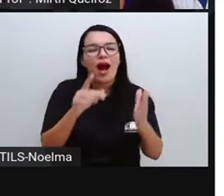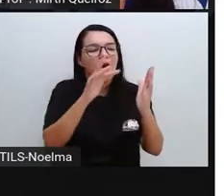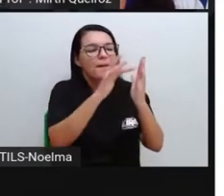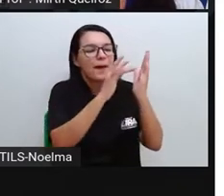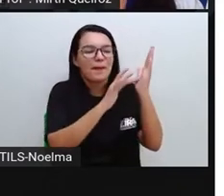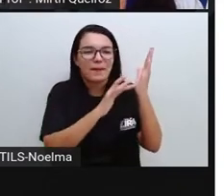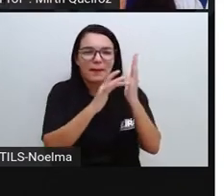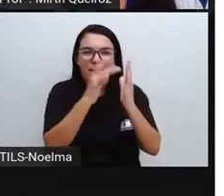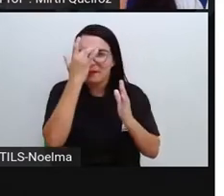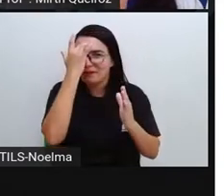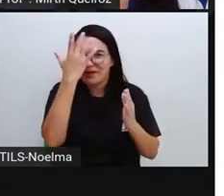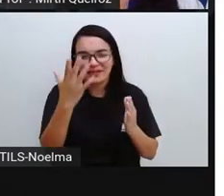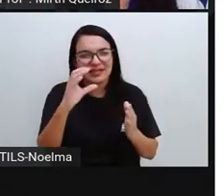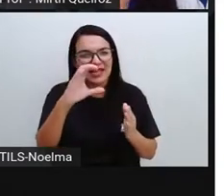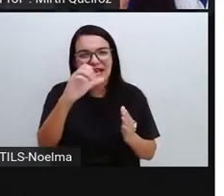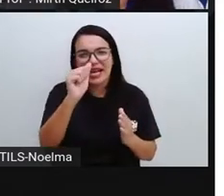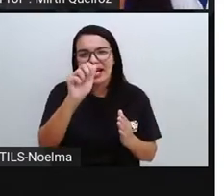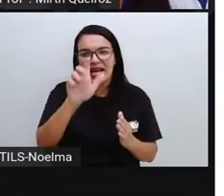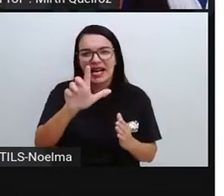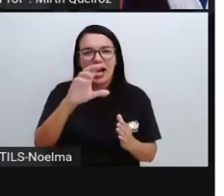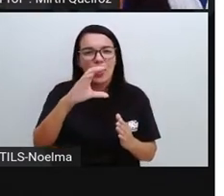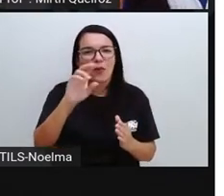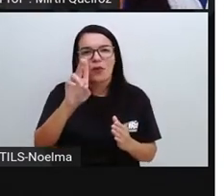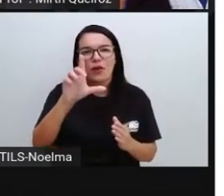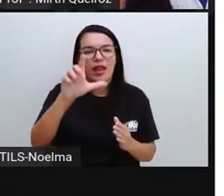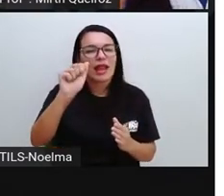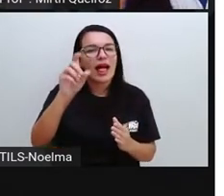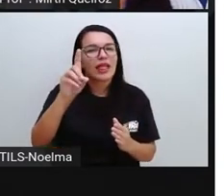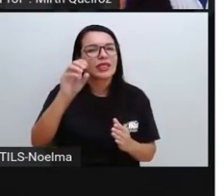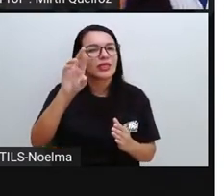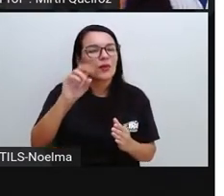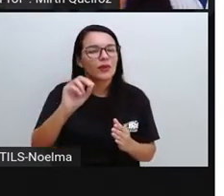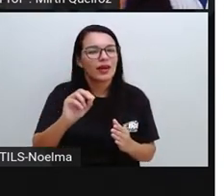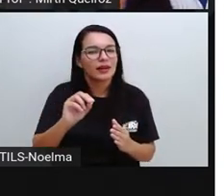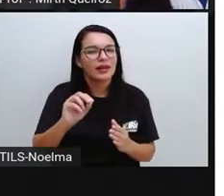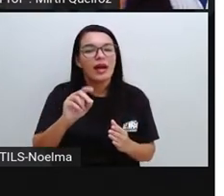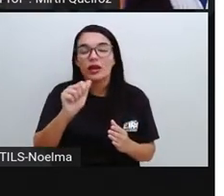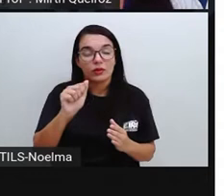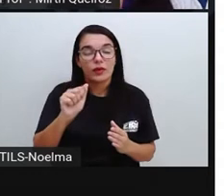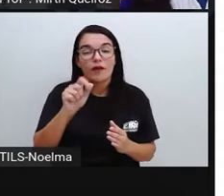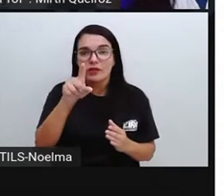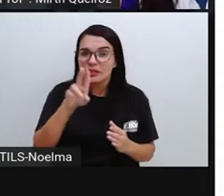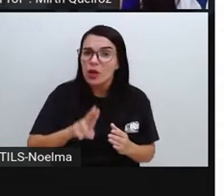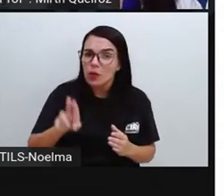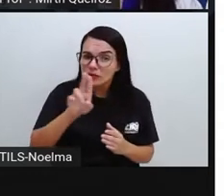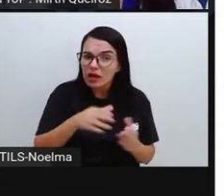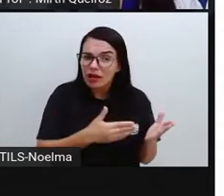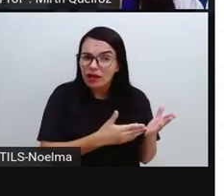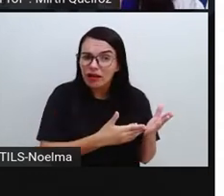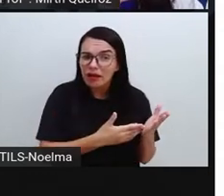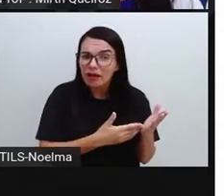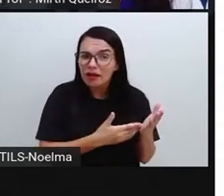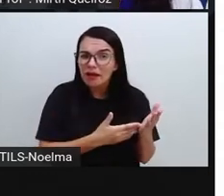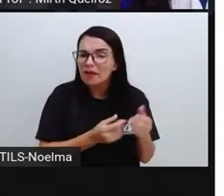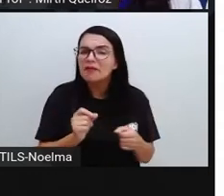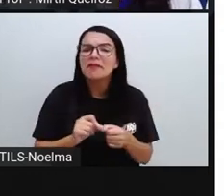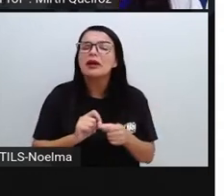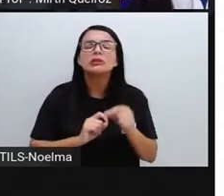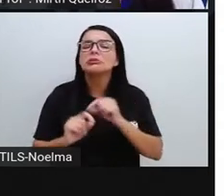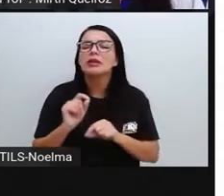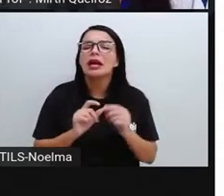E aí, você tem praticado o uso de calculadora? Pra que que serve uma calculadora?